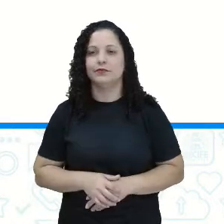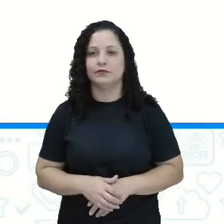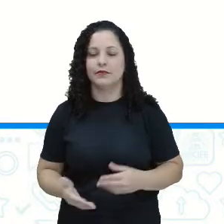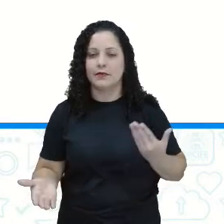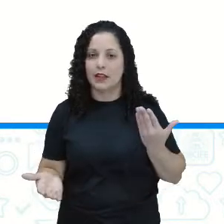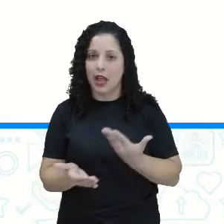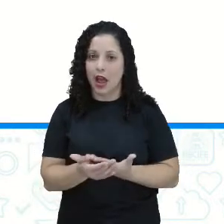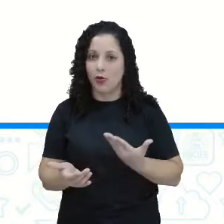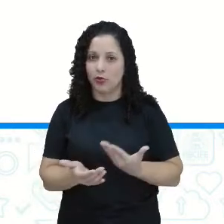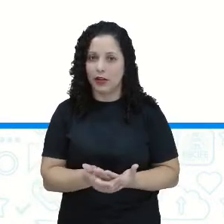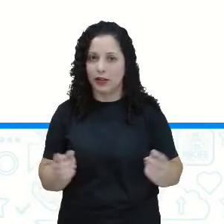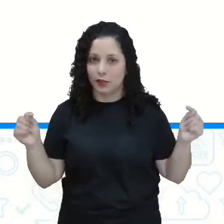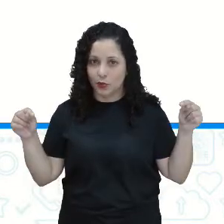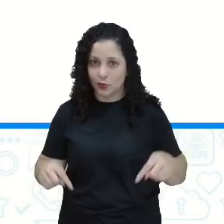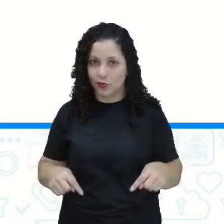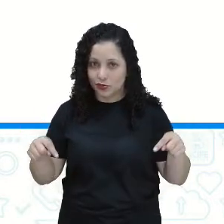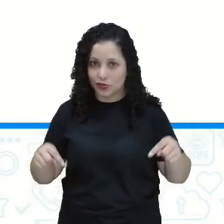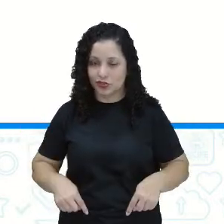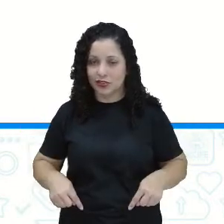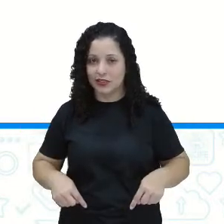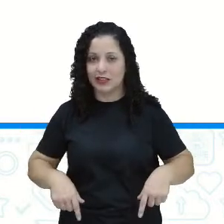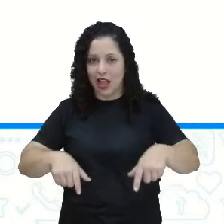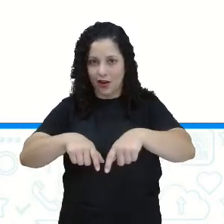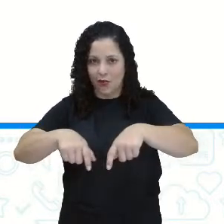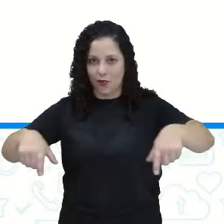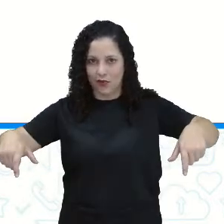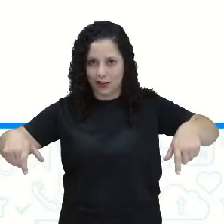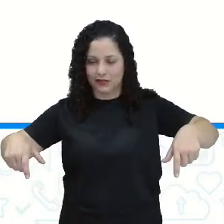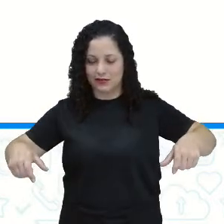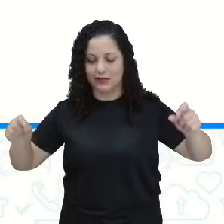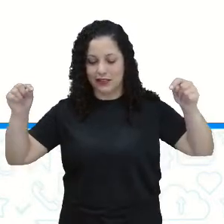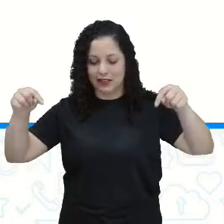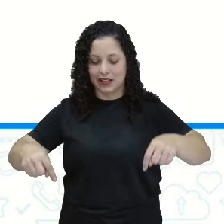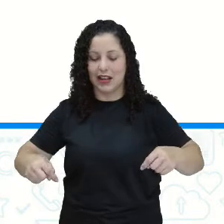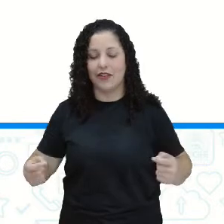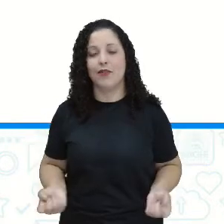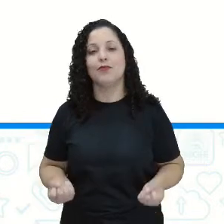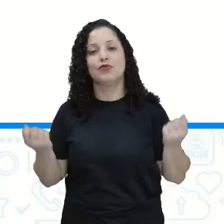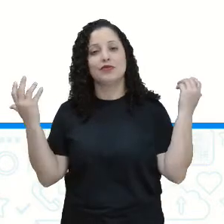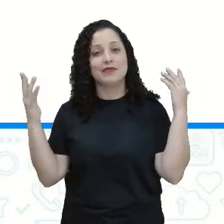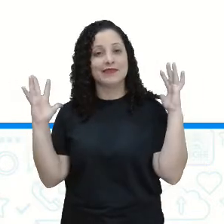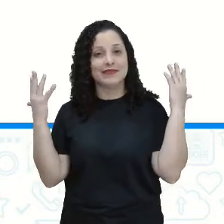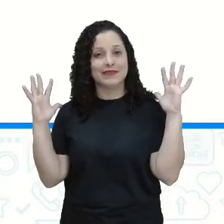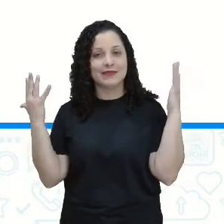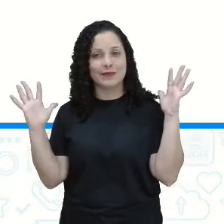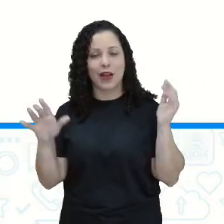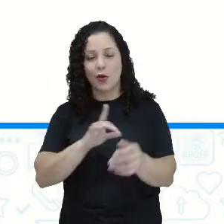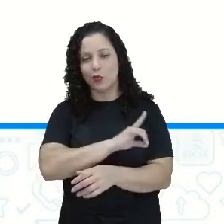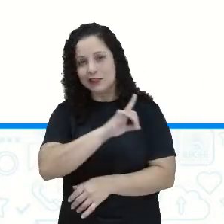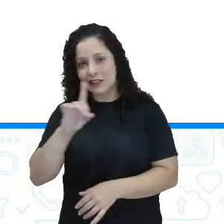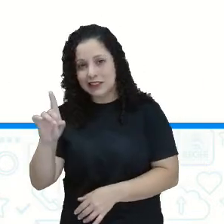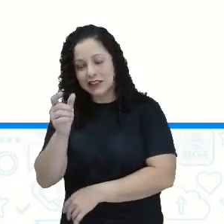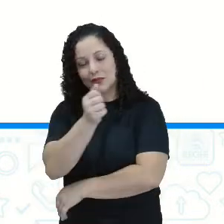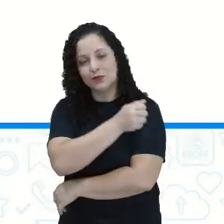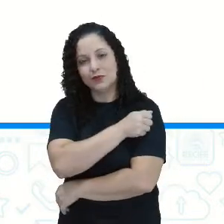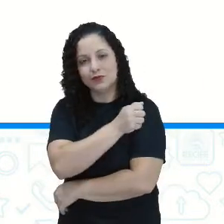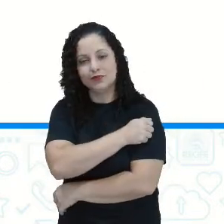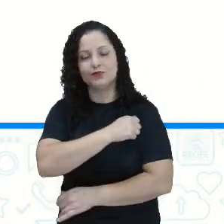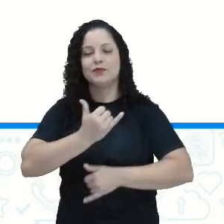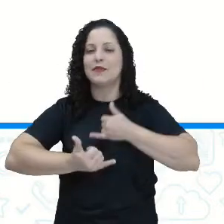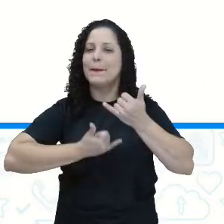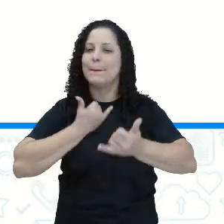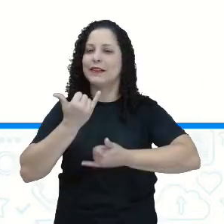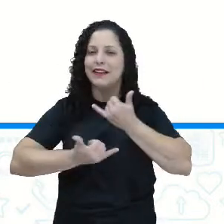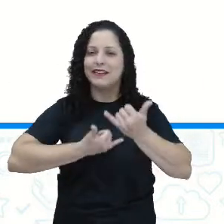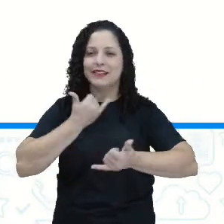aula será na quadra. Iremos comemorar o dia do estudante com muita brincadeira e